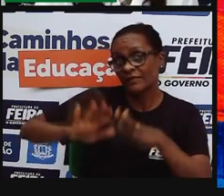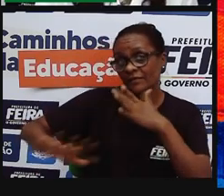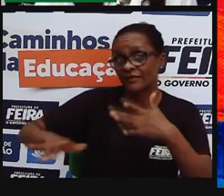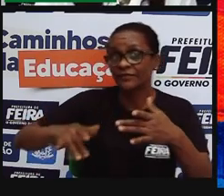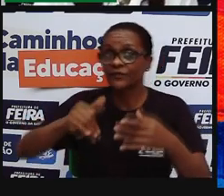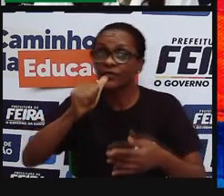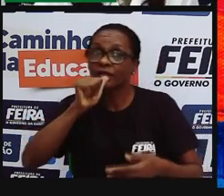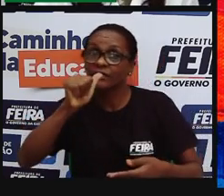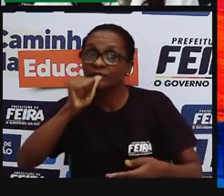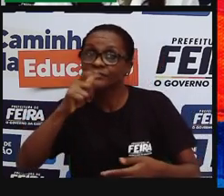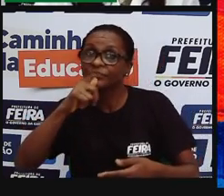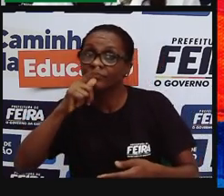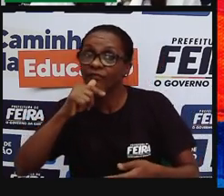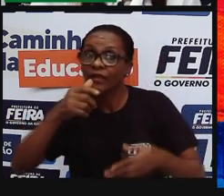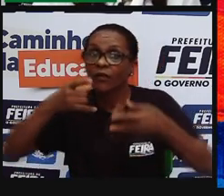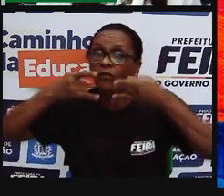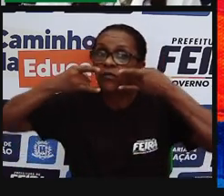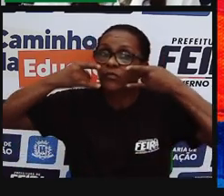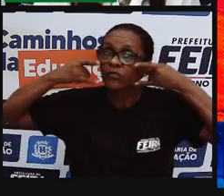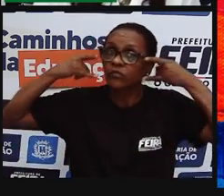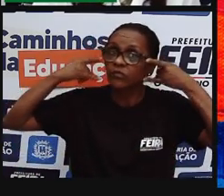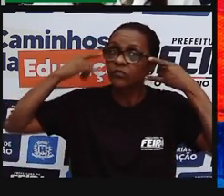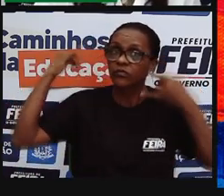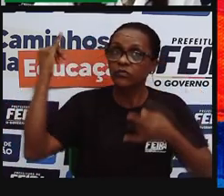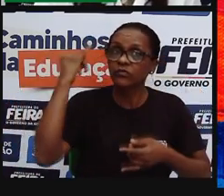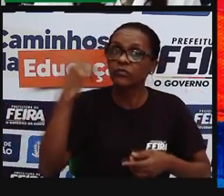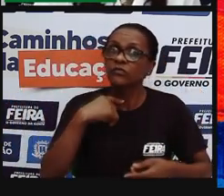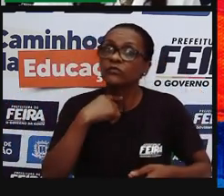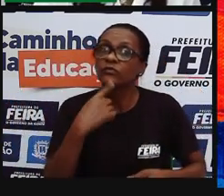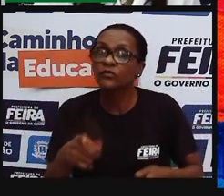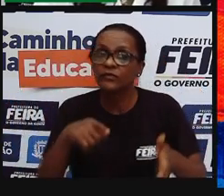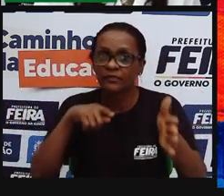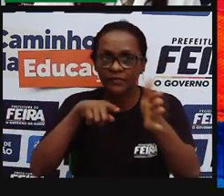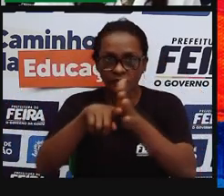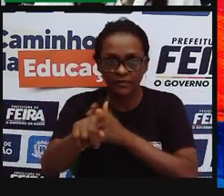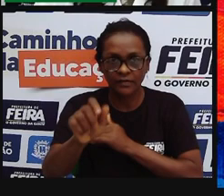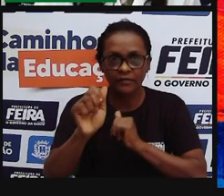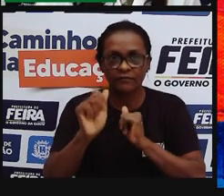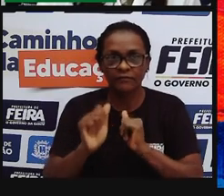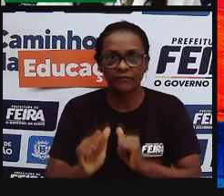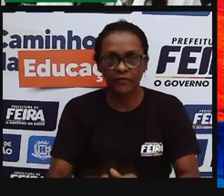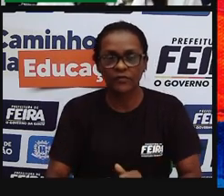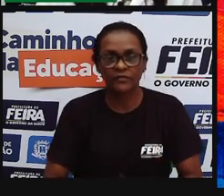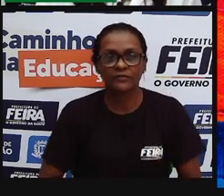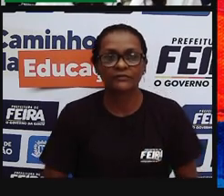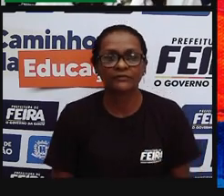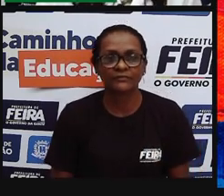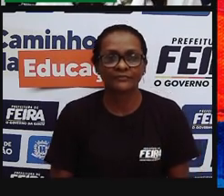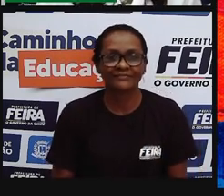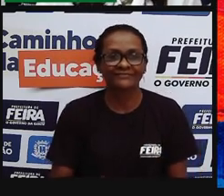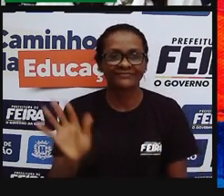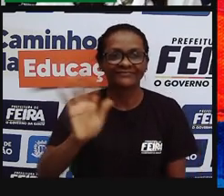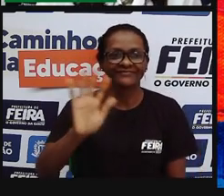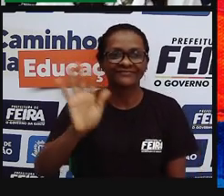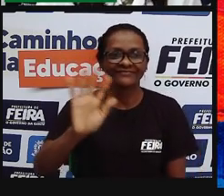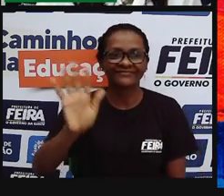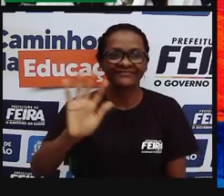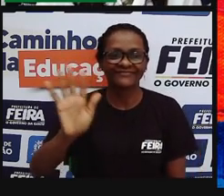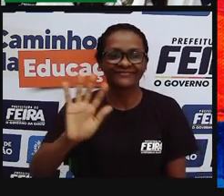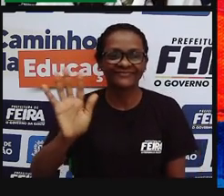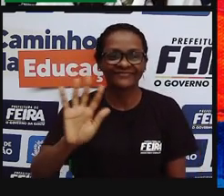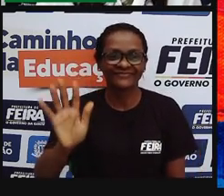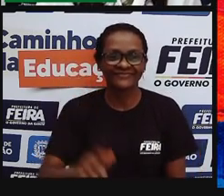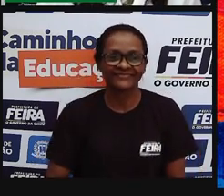água, peçam que usem máscara, e qualquer dúvida, entre em contato comigo, pelas redes sociais. tchauzinho, até uma